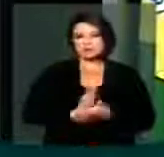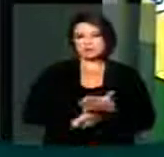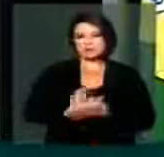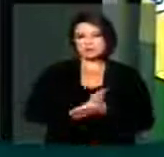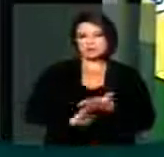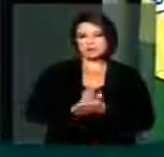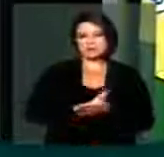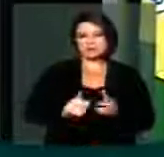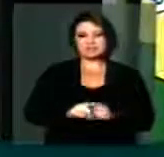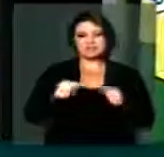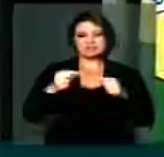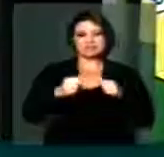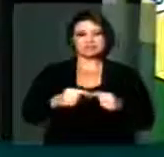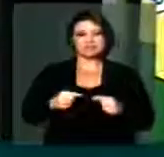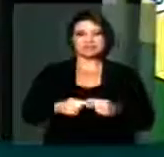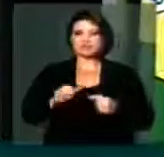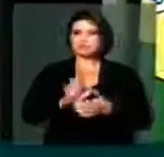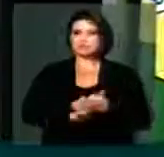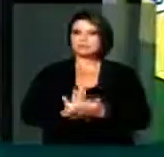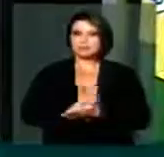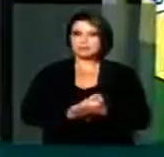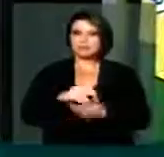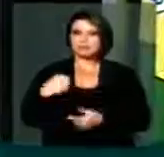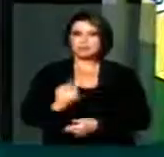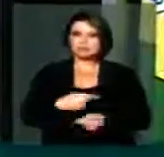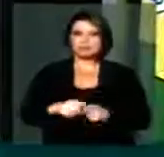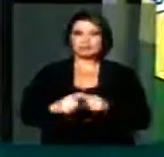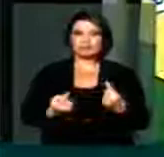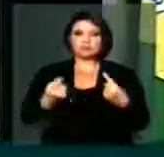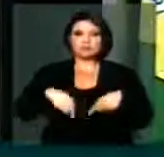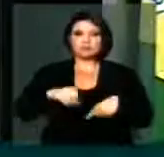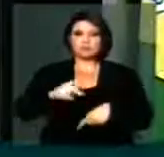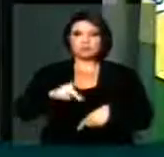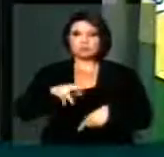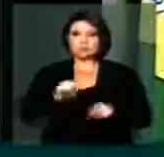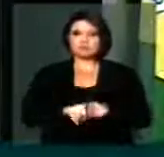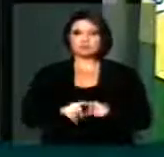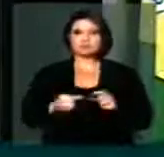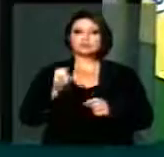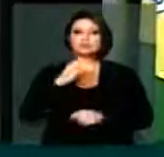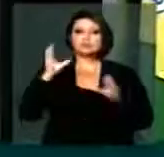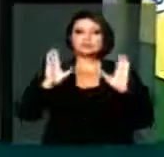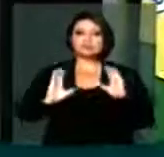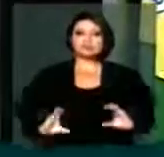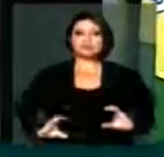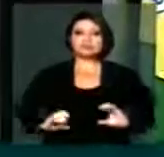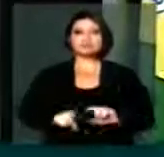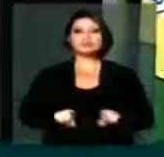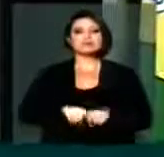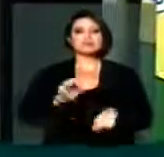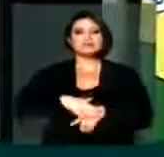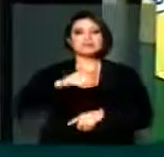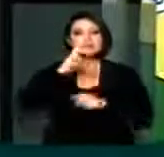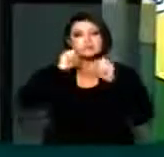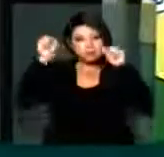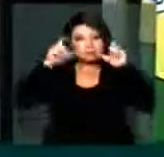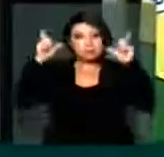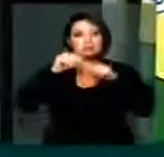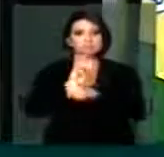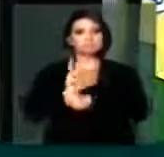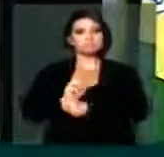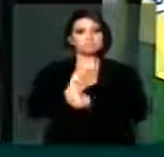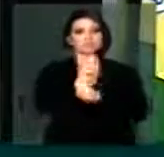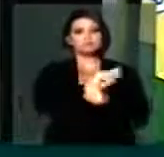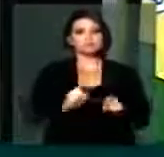Este papel não vai colar mais. Nós, como oposição e como cidadãos, estaremos ainda mais atentos e